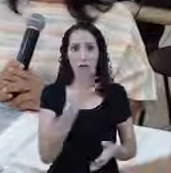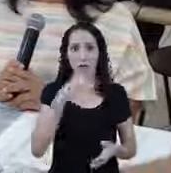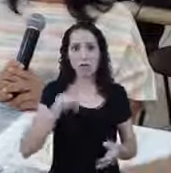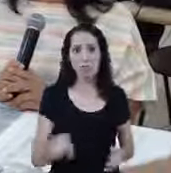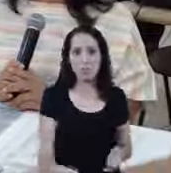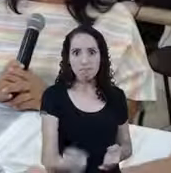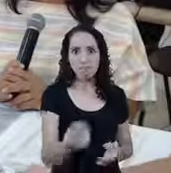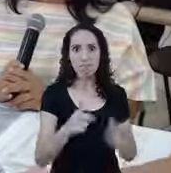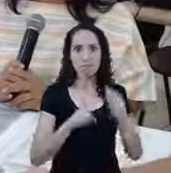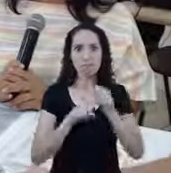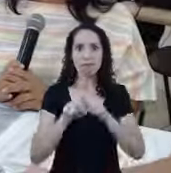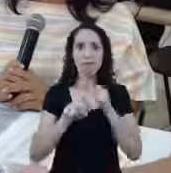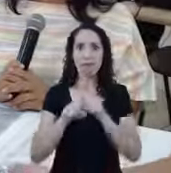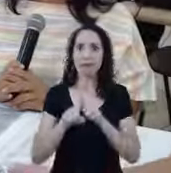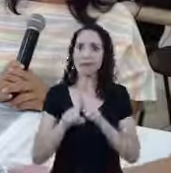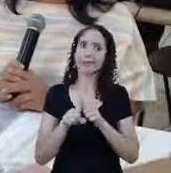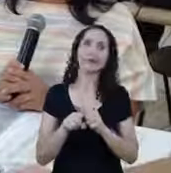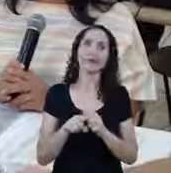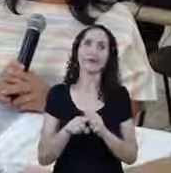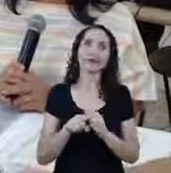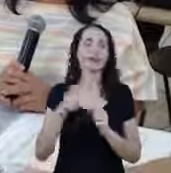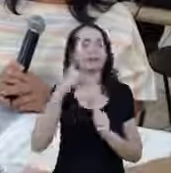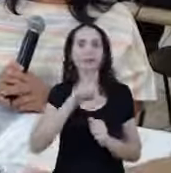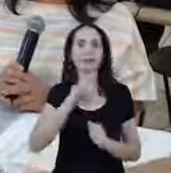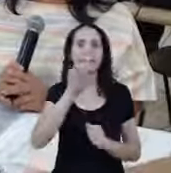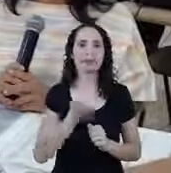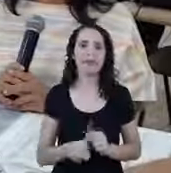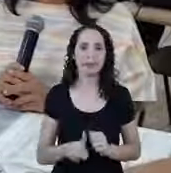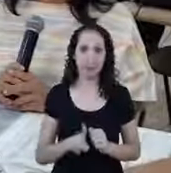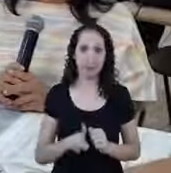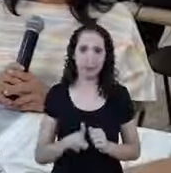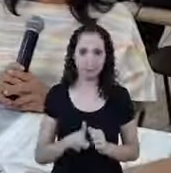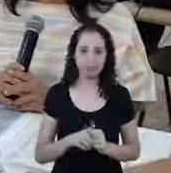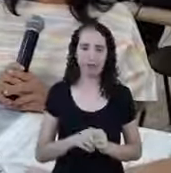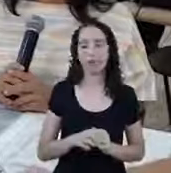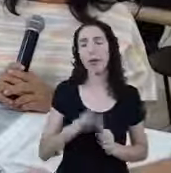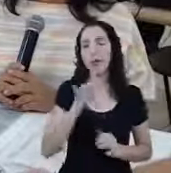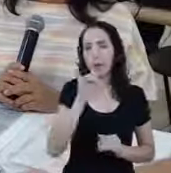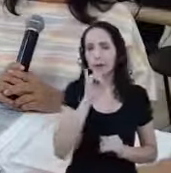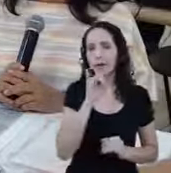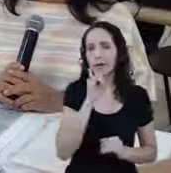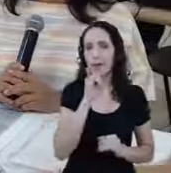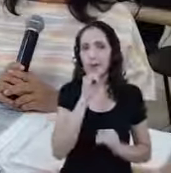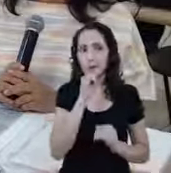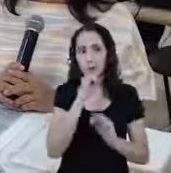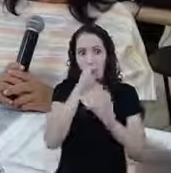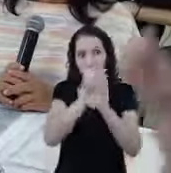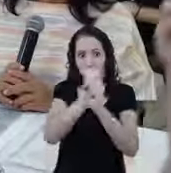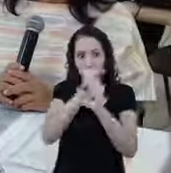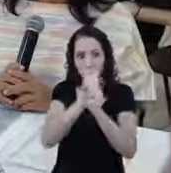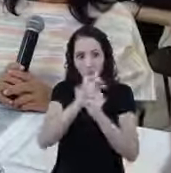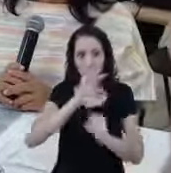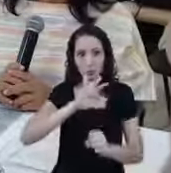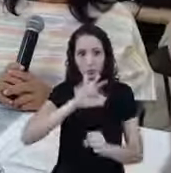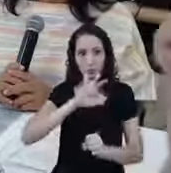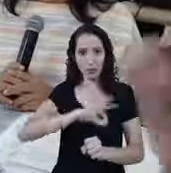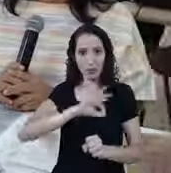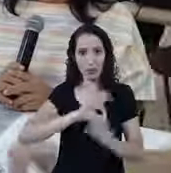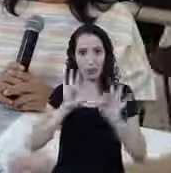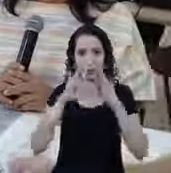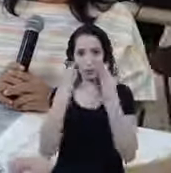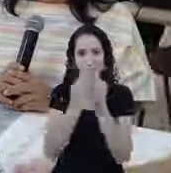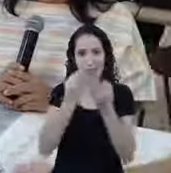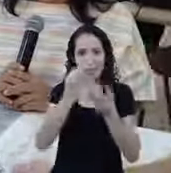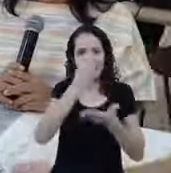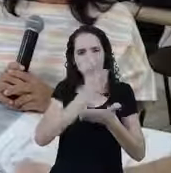tem dois requisitos Para trabalhar na renda A renda per capita Ou seja Você pega tudo Que a família ganha E divide pelo número de membros